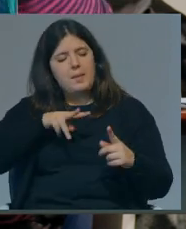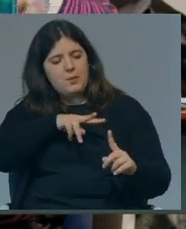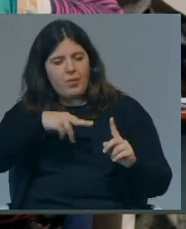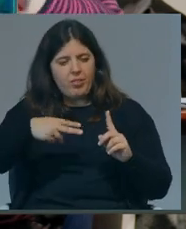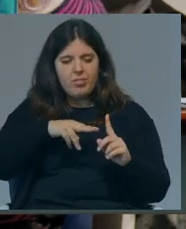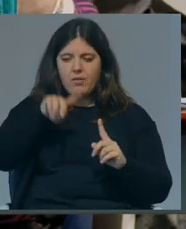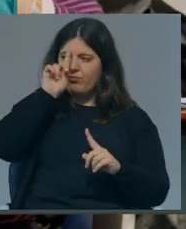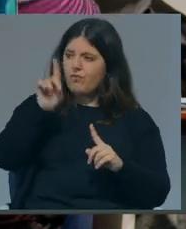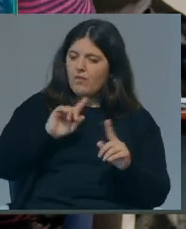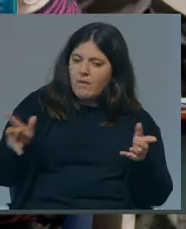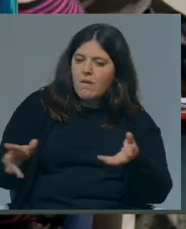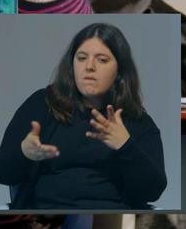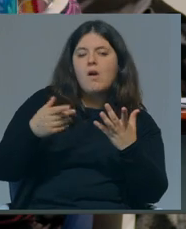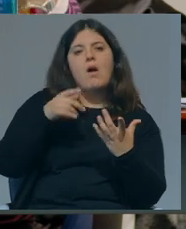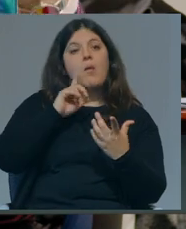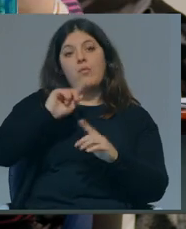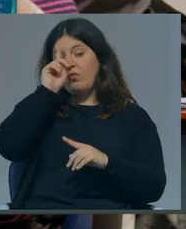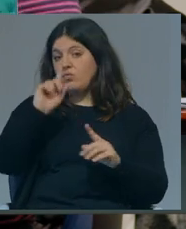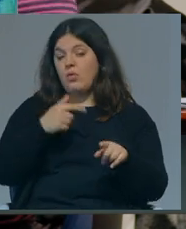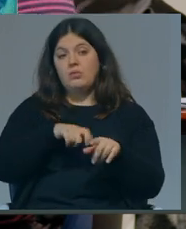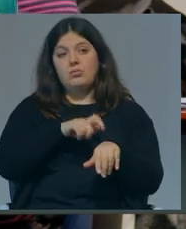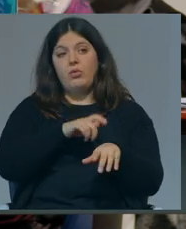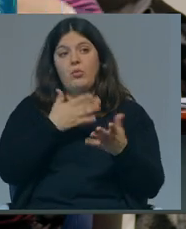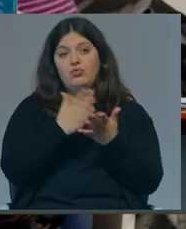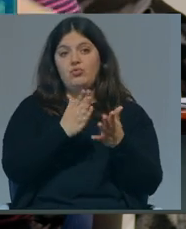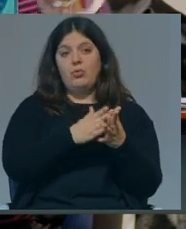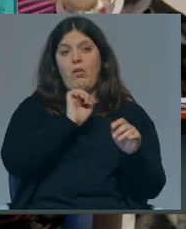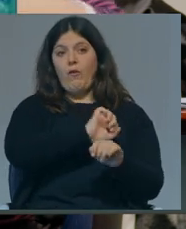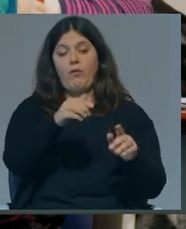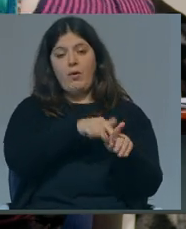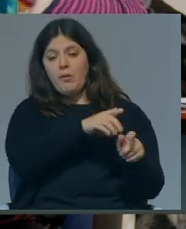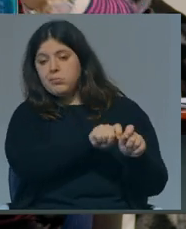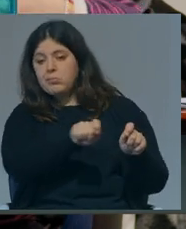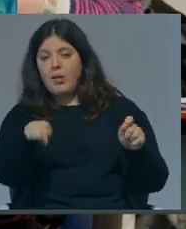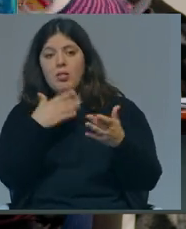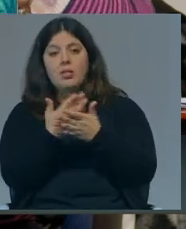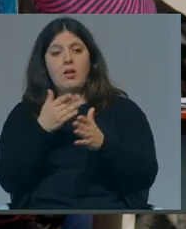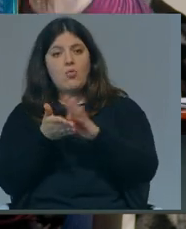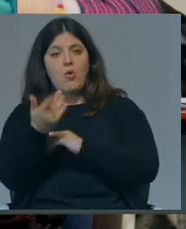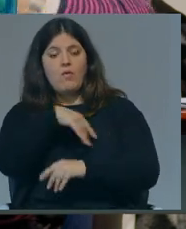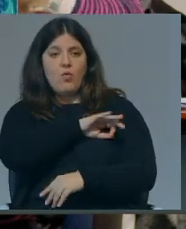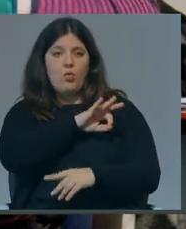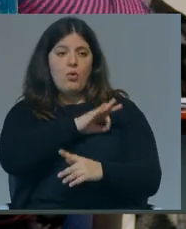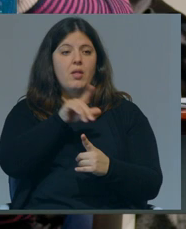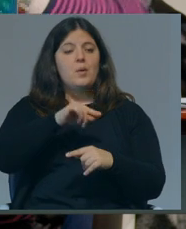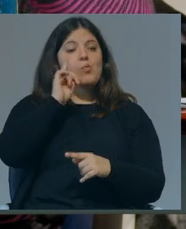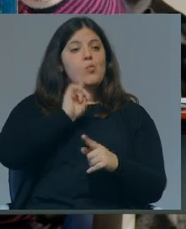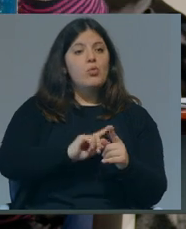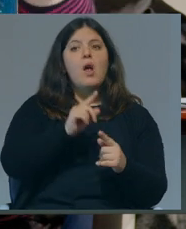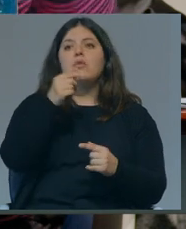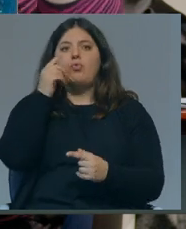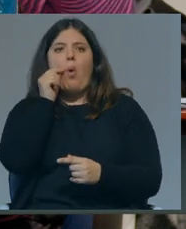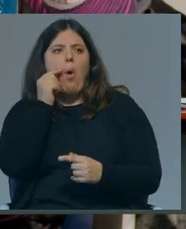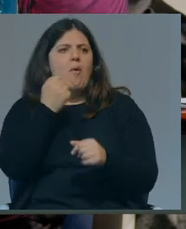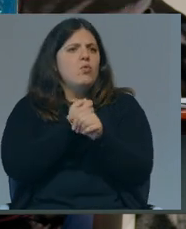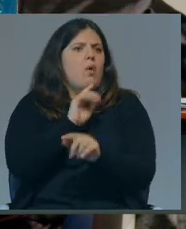que os professores e as professoras, ao longo do seu percurso escolar, têm sobre as mulheres e os papéis de género das mulheres e dos homens, e